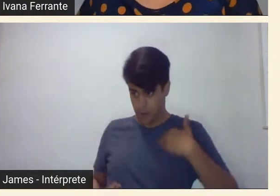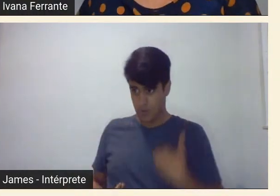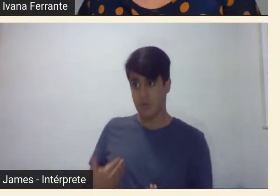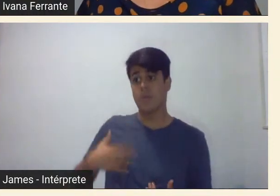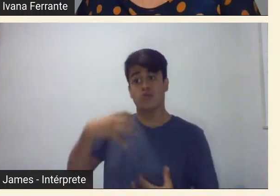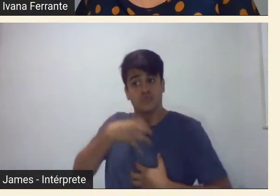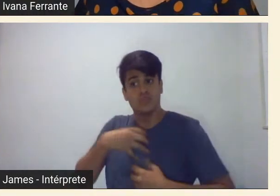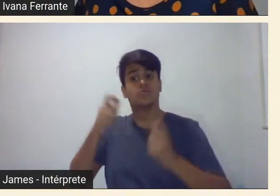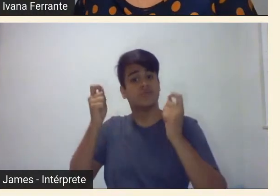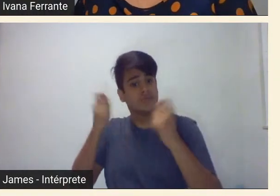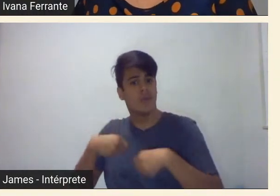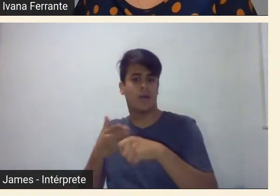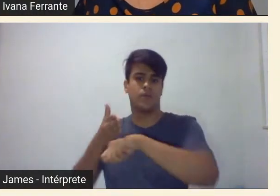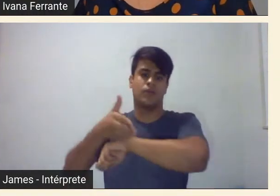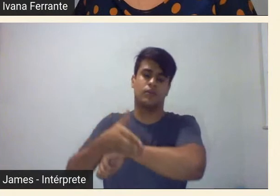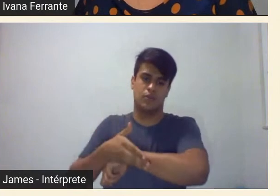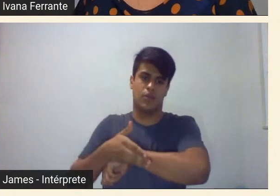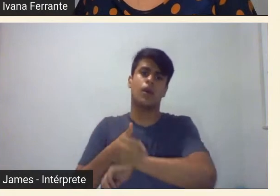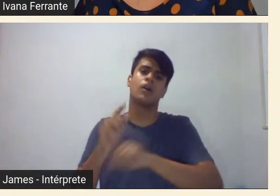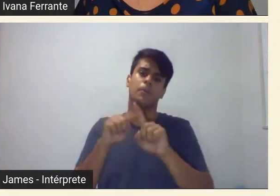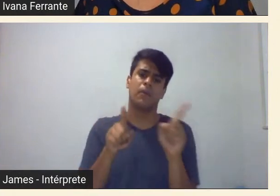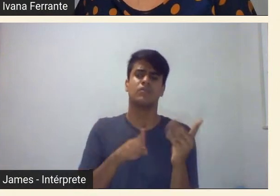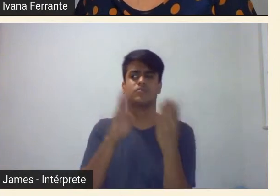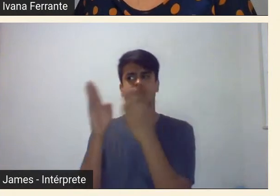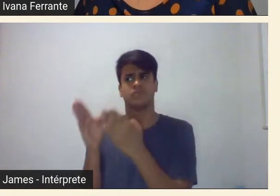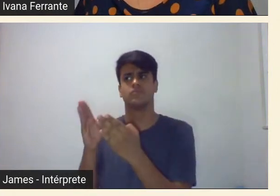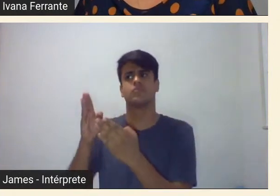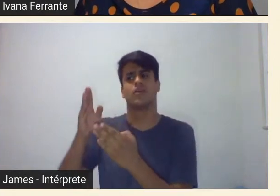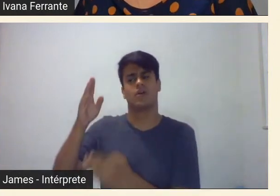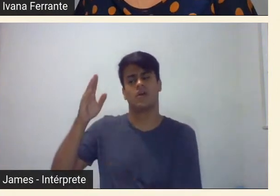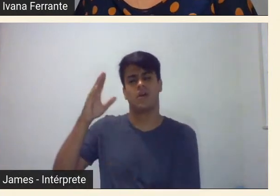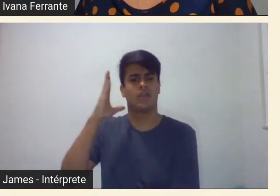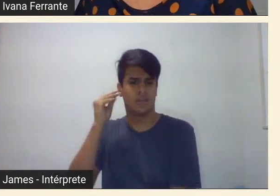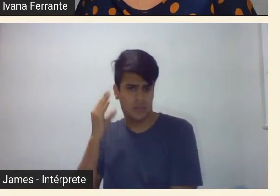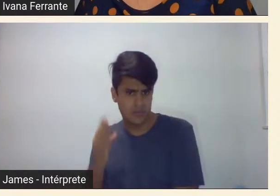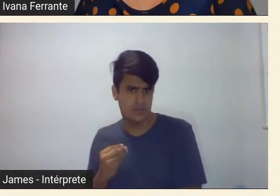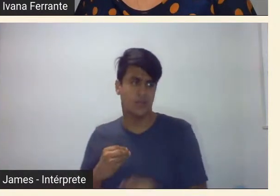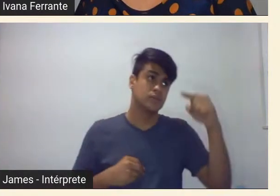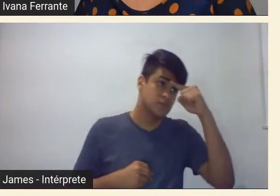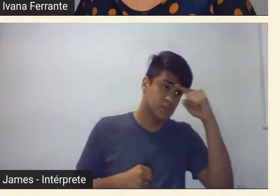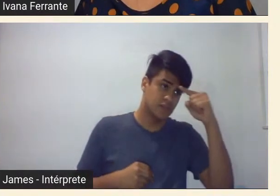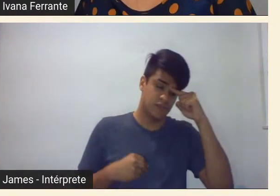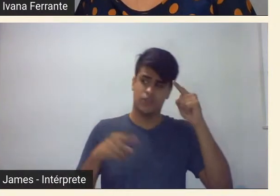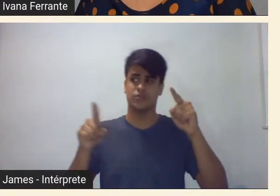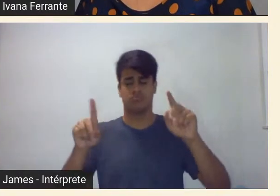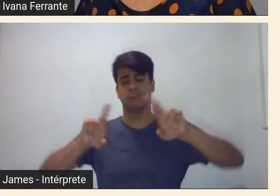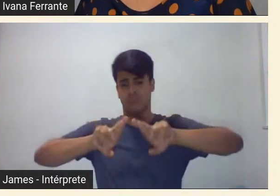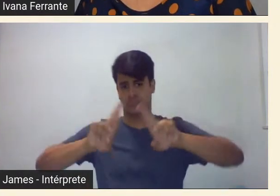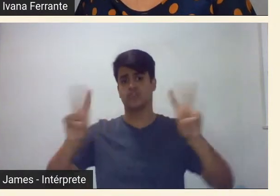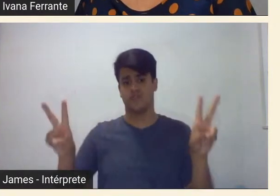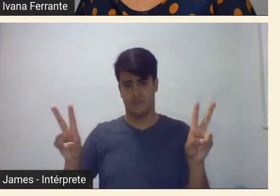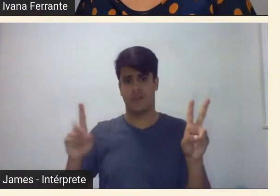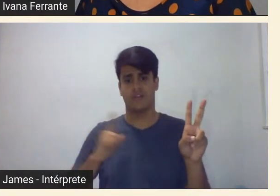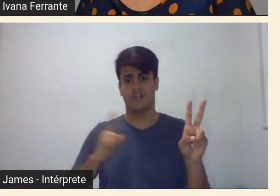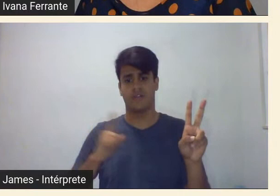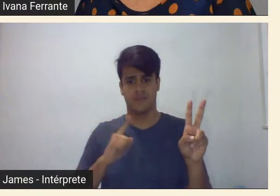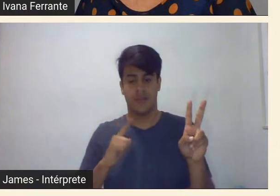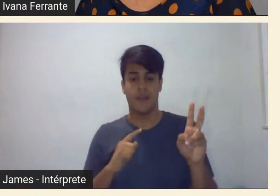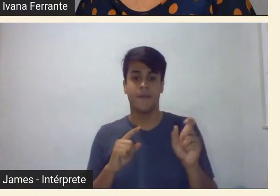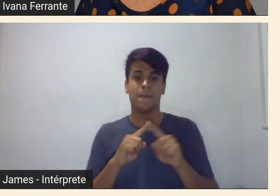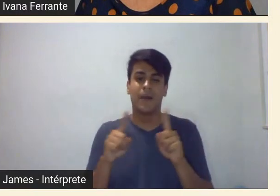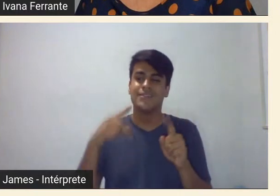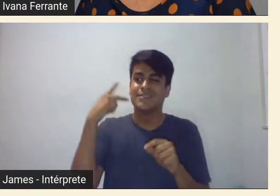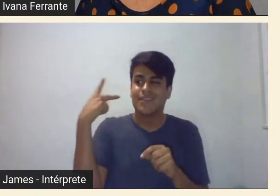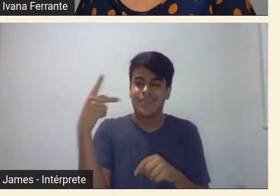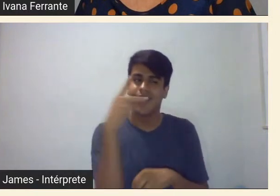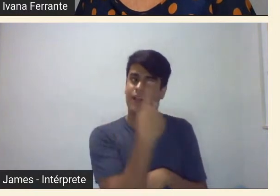embora com discursos no caso da Tarsila e da Frida diferentes né os discursos são diferentes mas a estratégia de